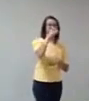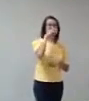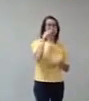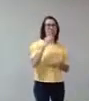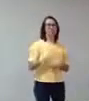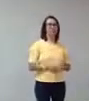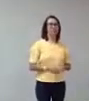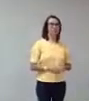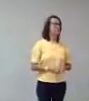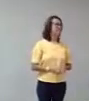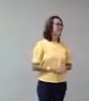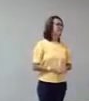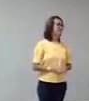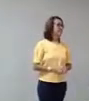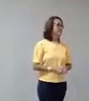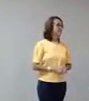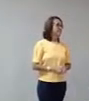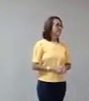Pode vir aqui, João.